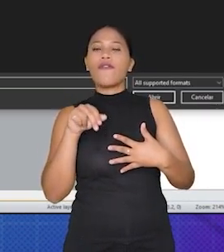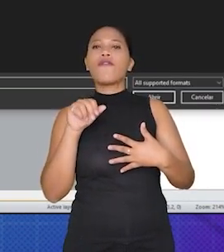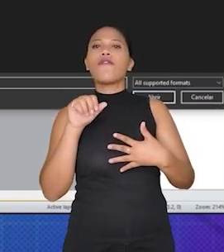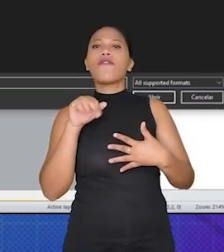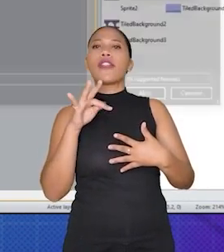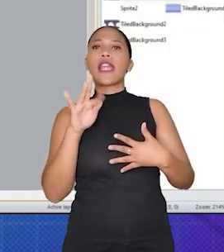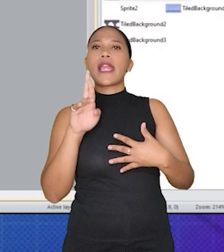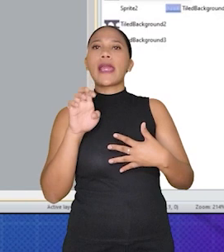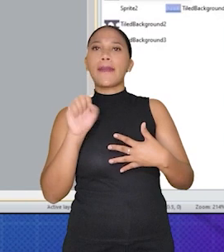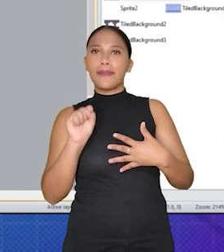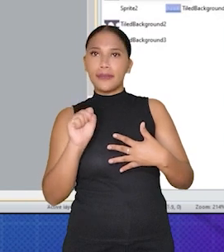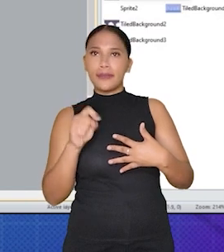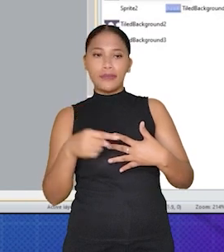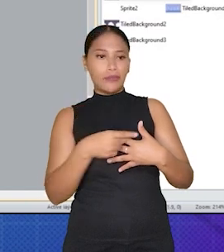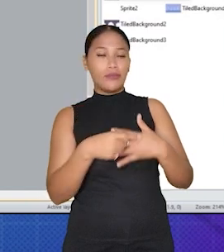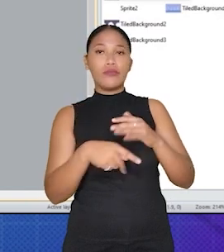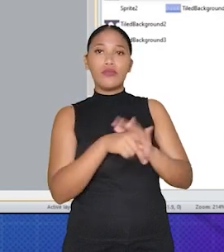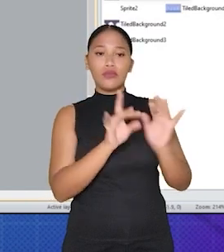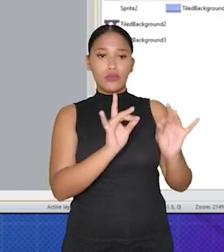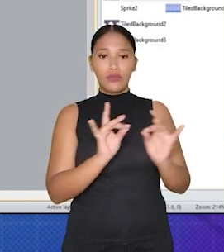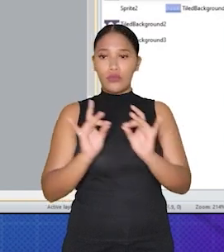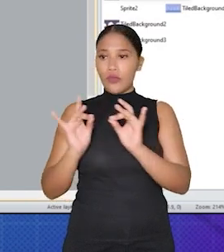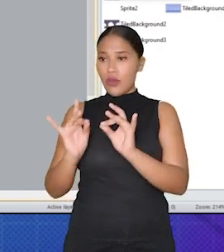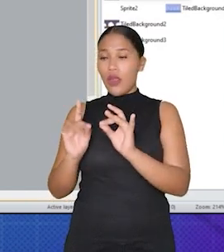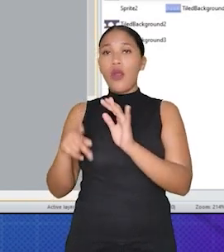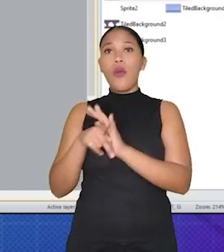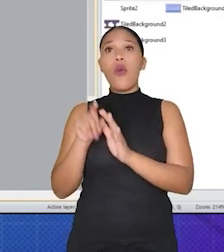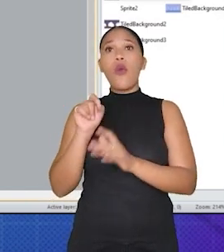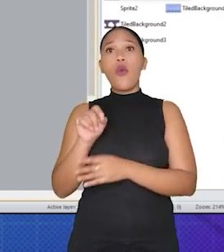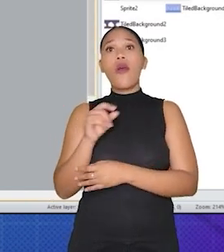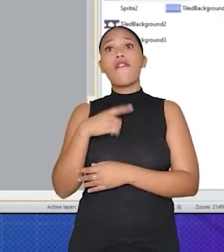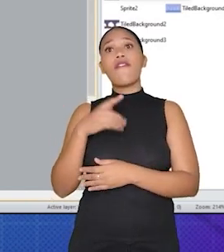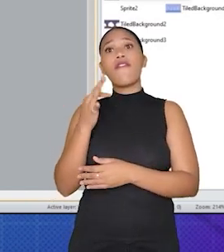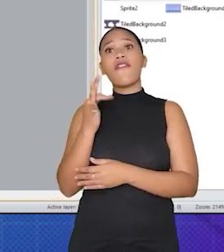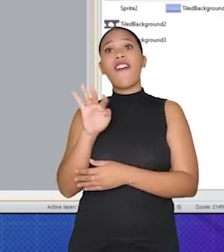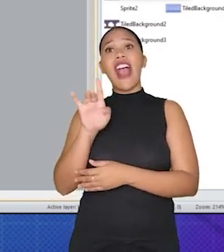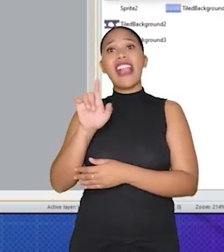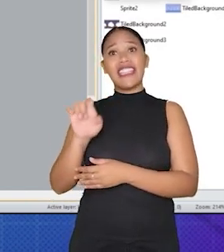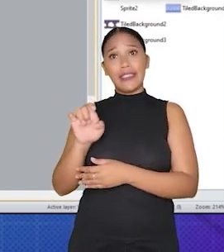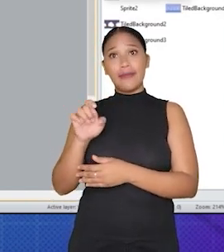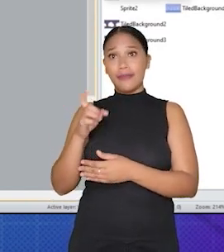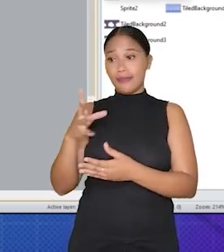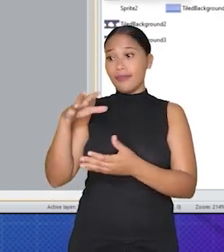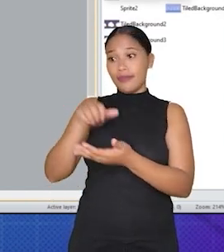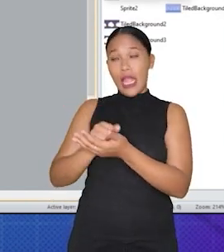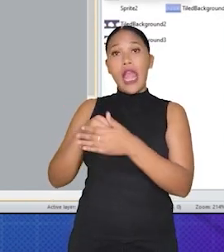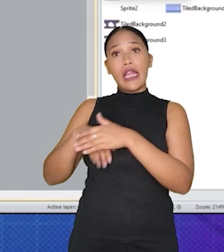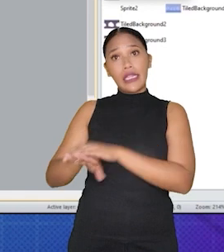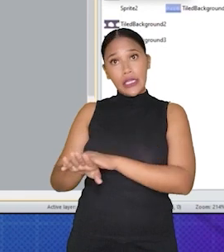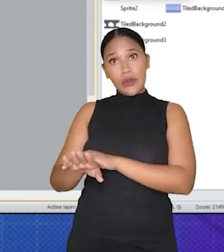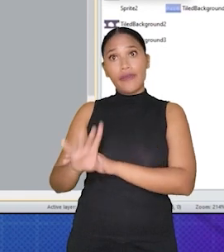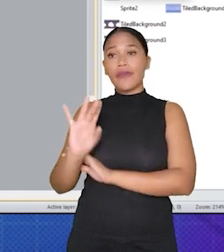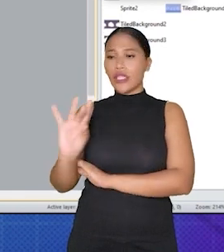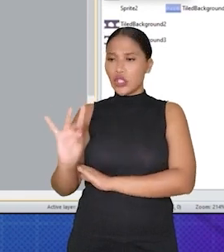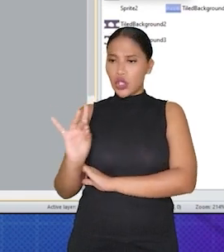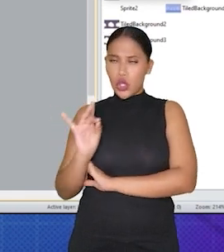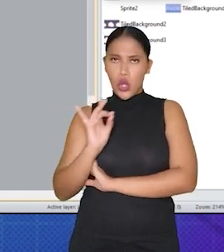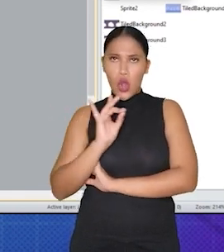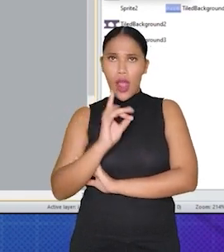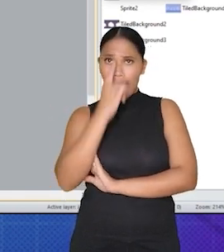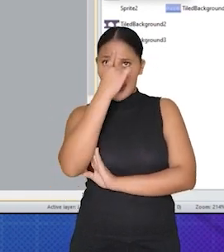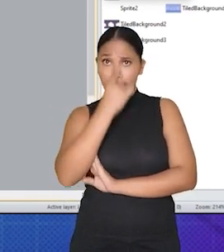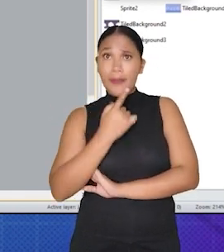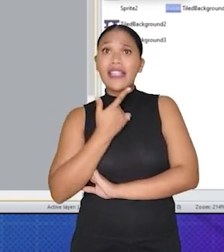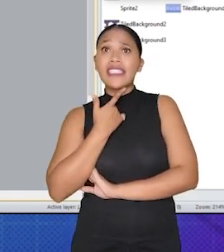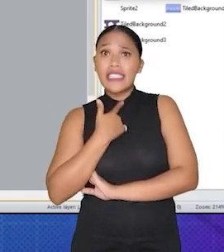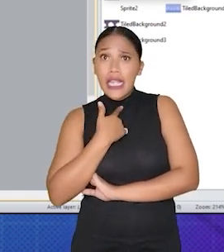Quadros de Animação, e selecione Load Made From File, Carregar Imagem a Partir de Arquivo. Escolha o arquivo de